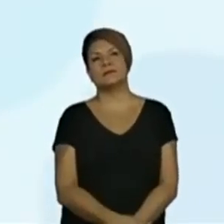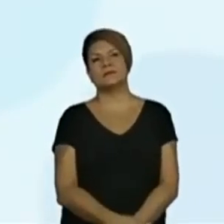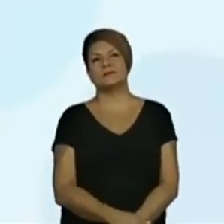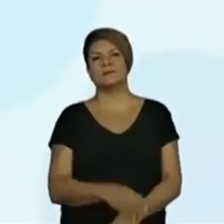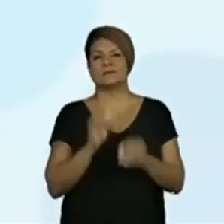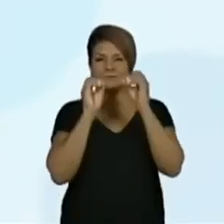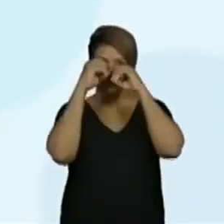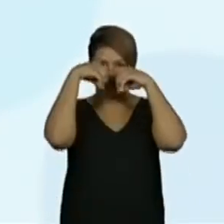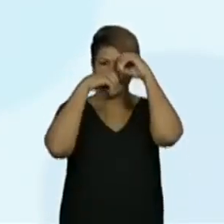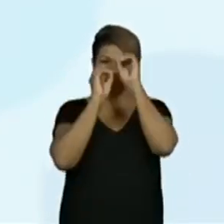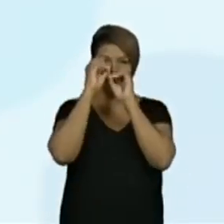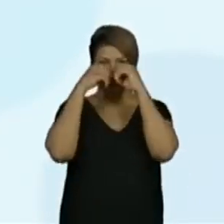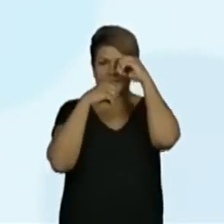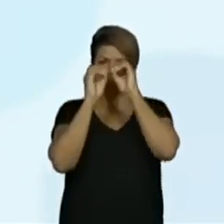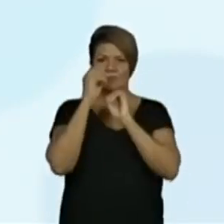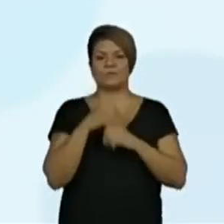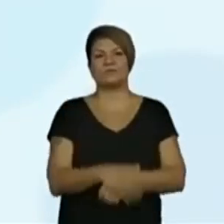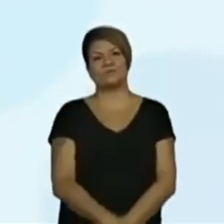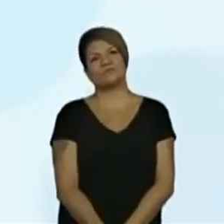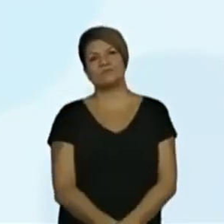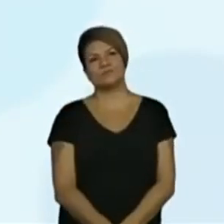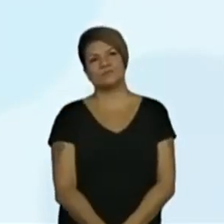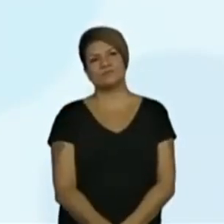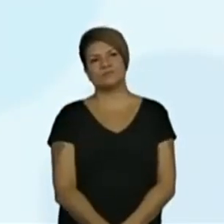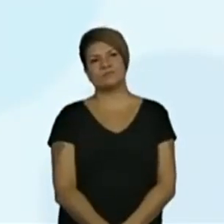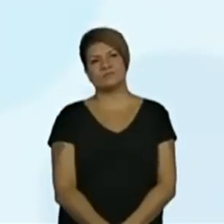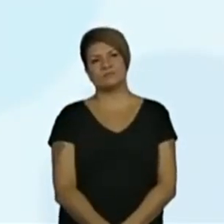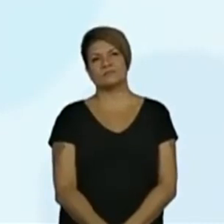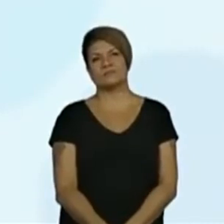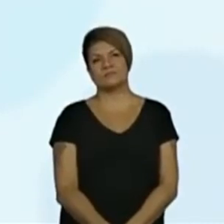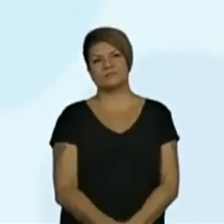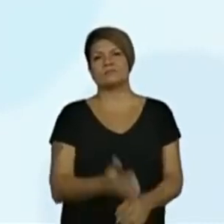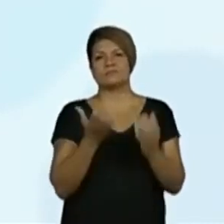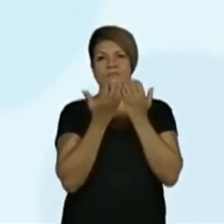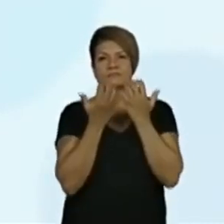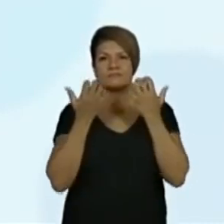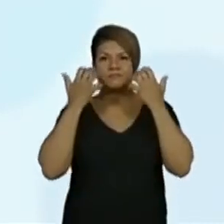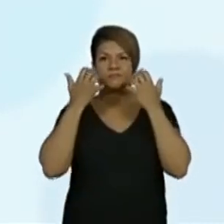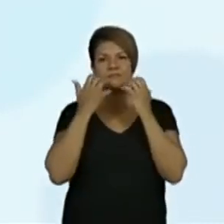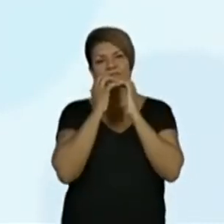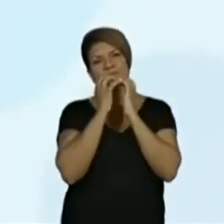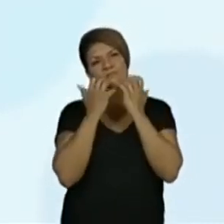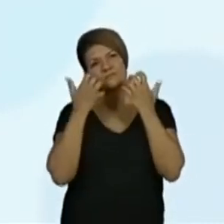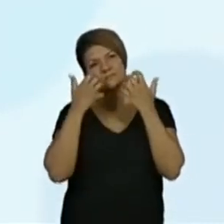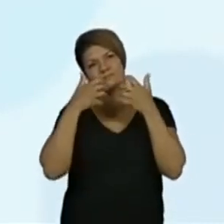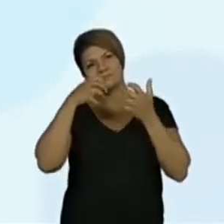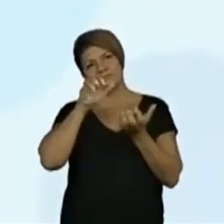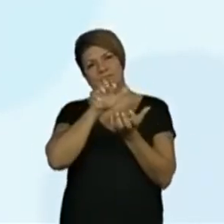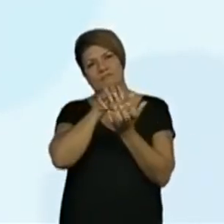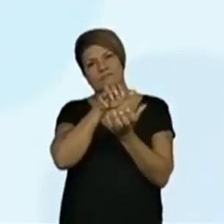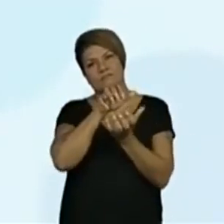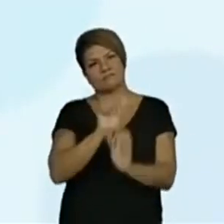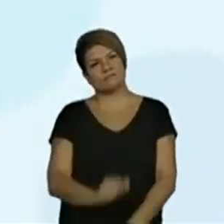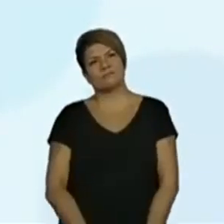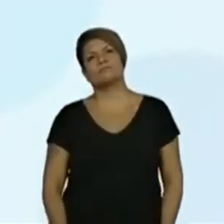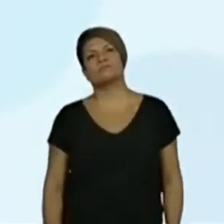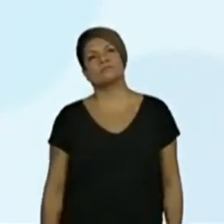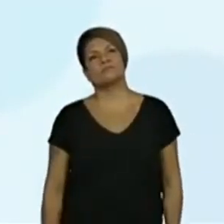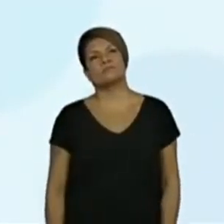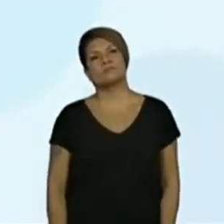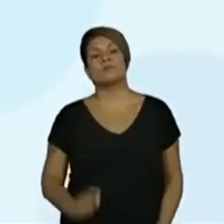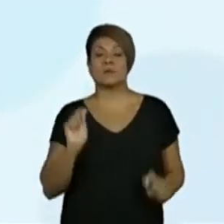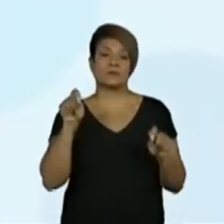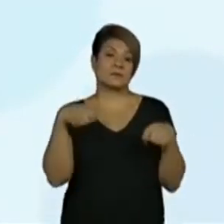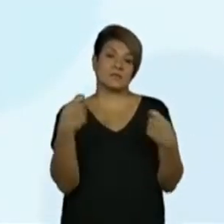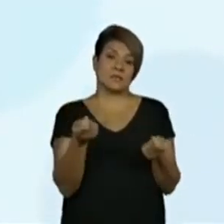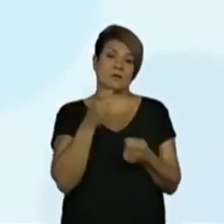algumas ideias. Depois aparece aqui o título, né? Nessa linha aqui, ó. O